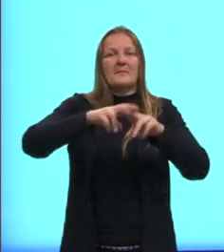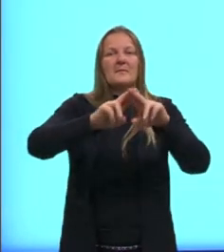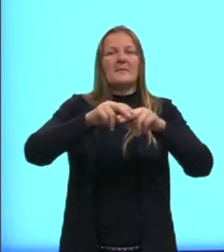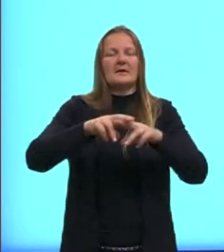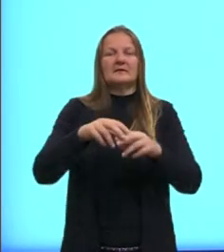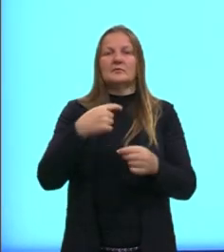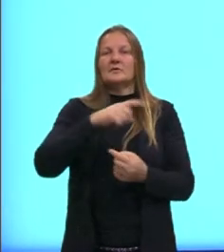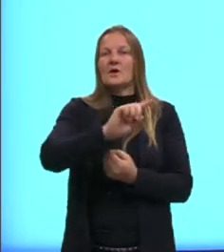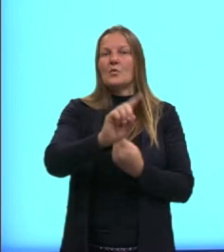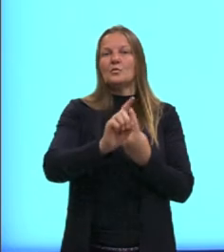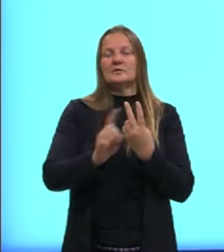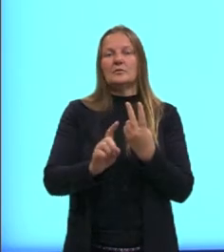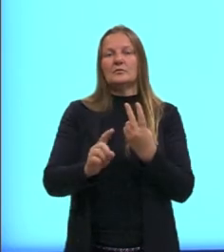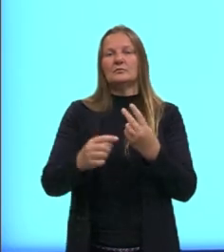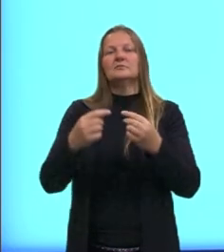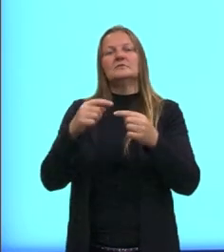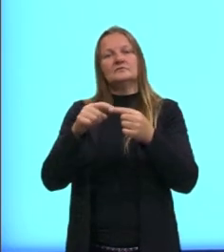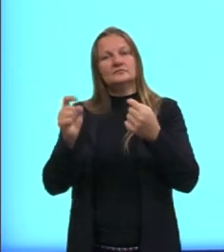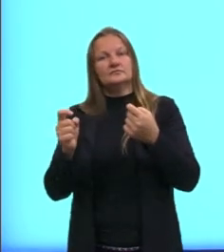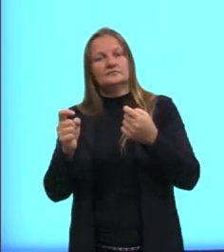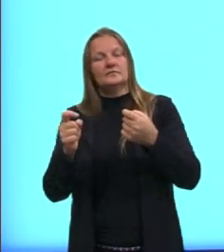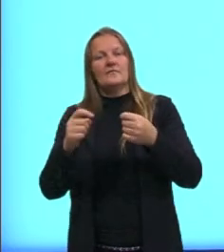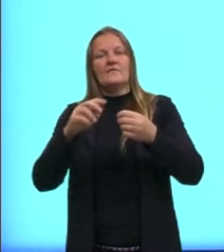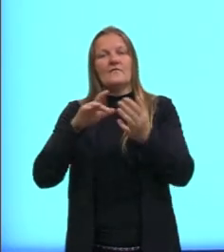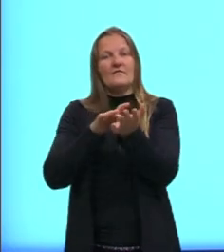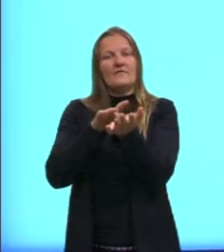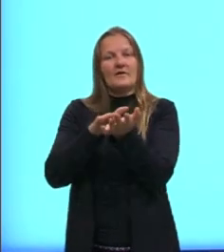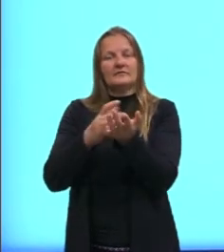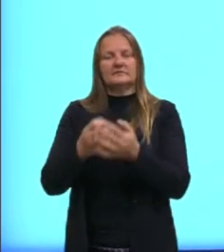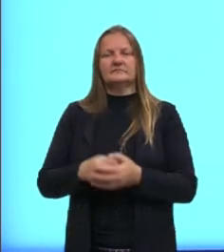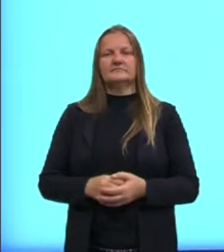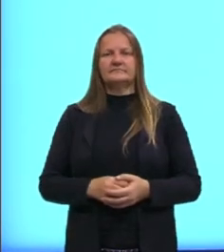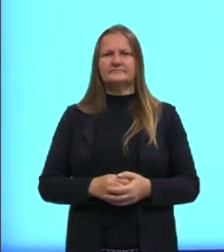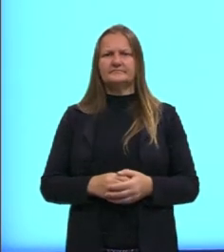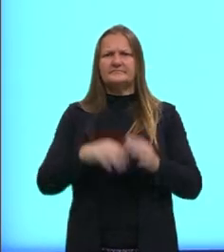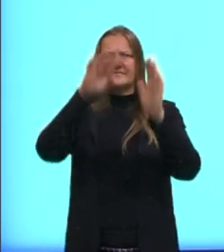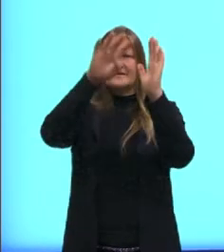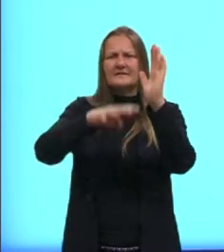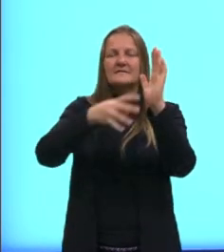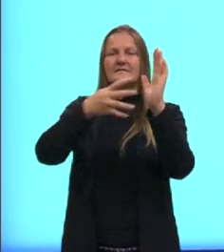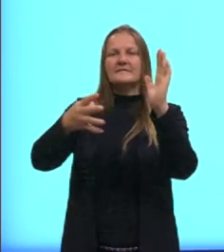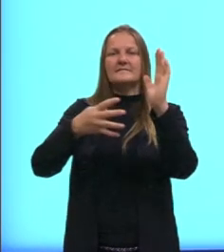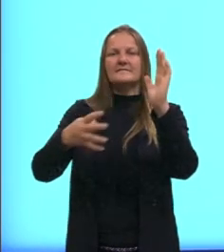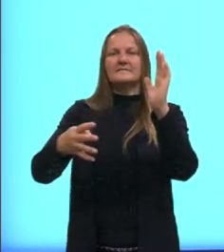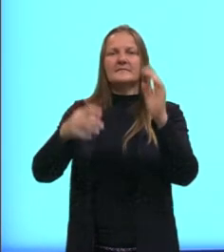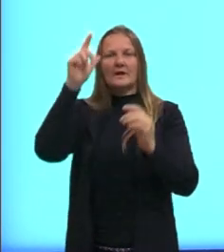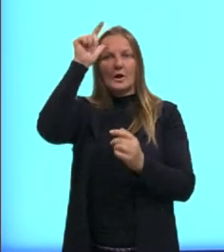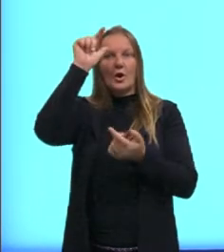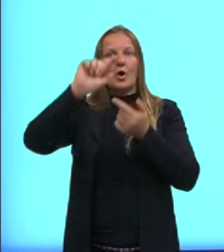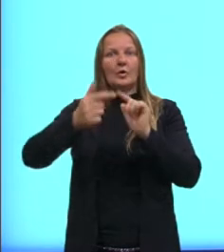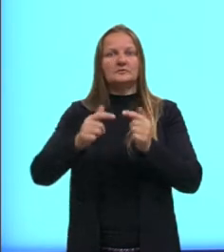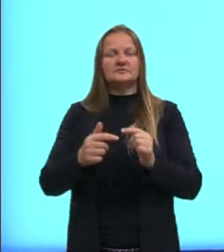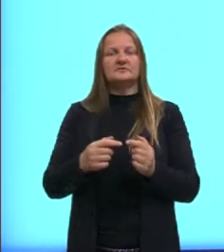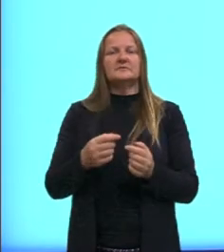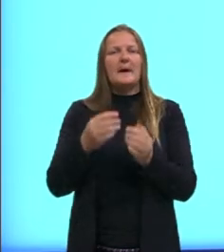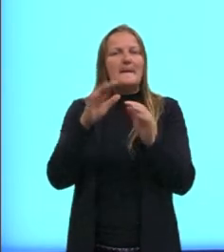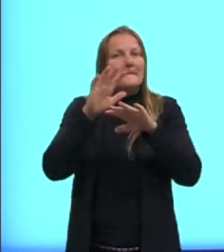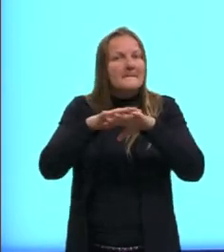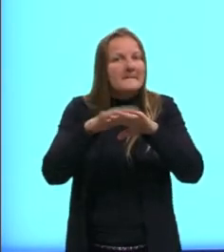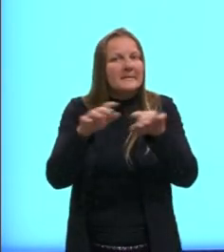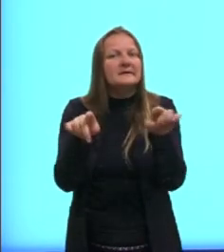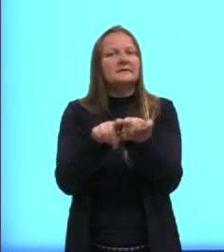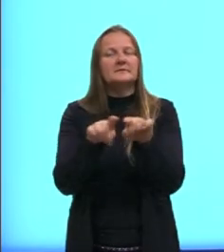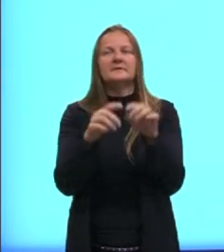disjunção é falsa. Aí nós entramos, né? Aqui um exemplo matemático também,